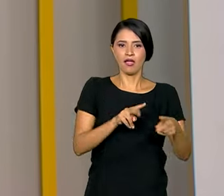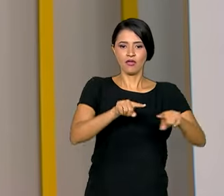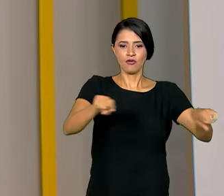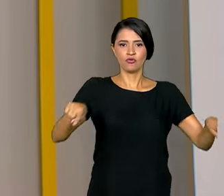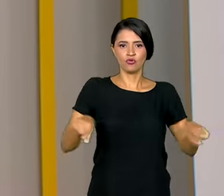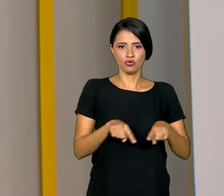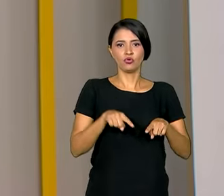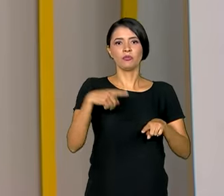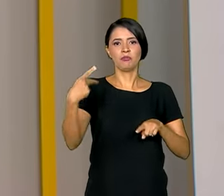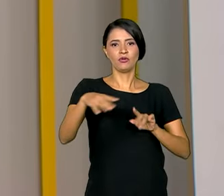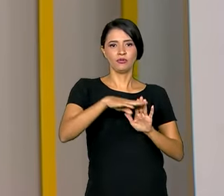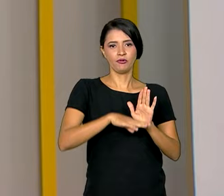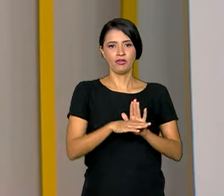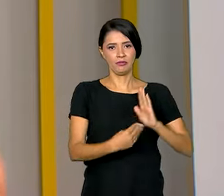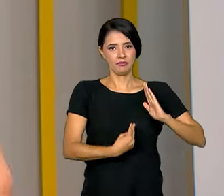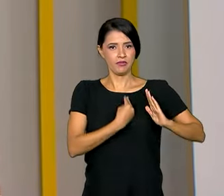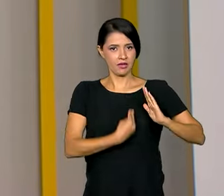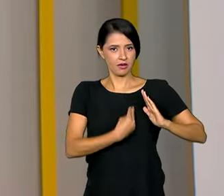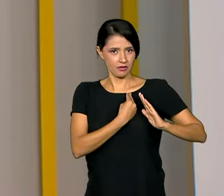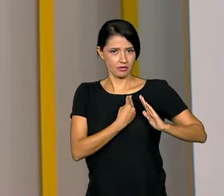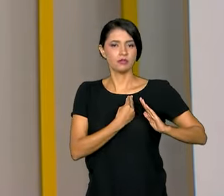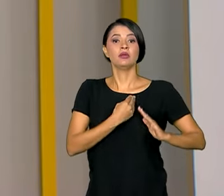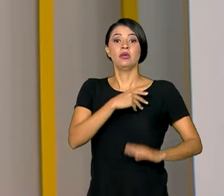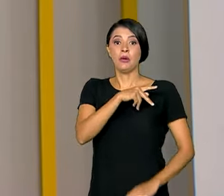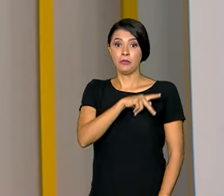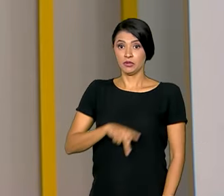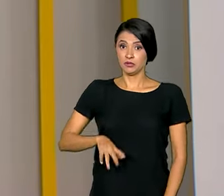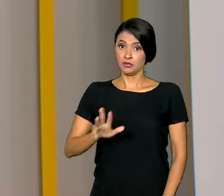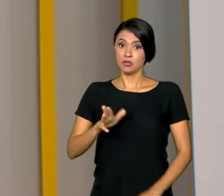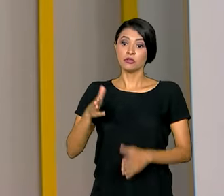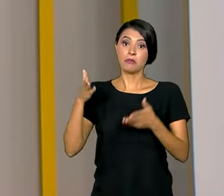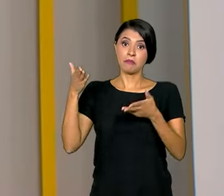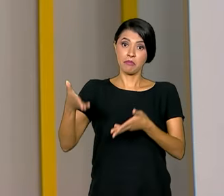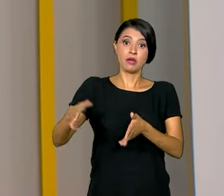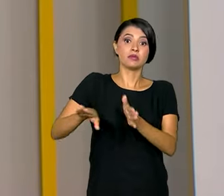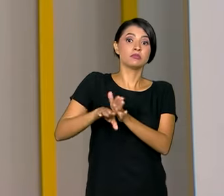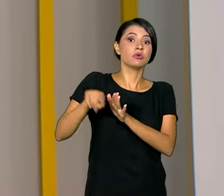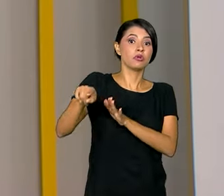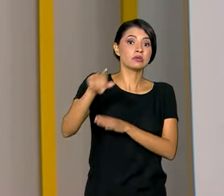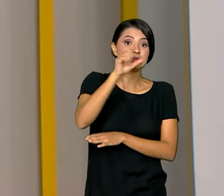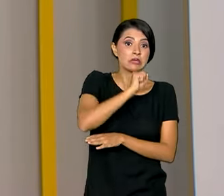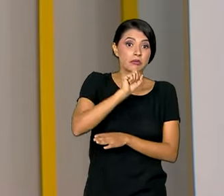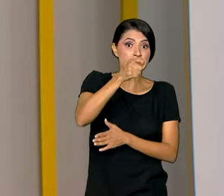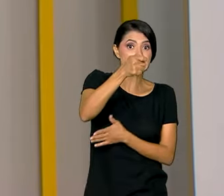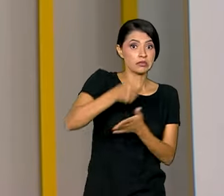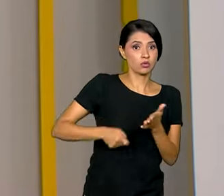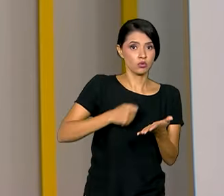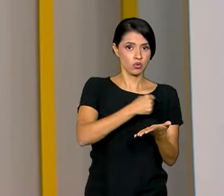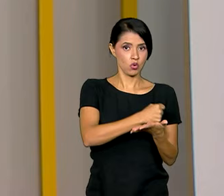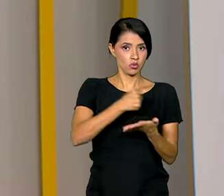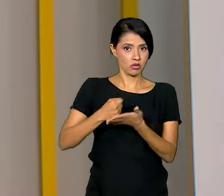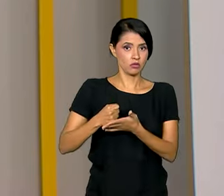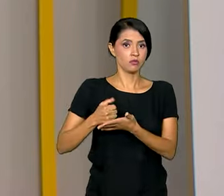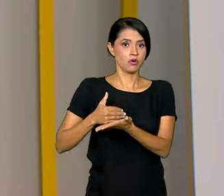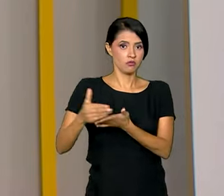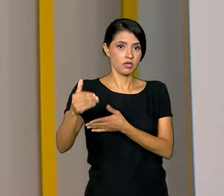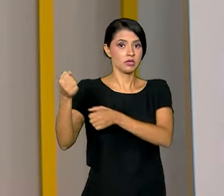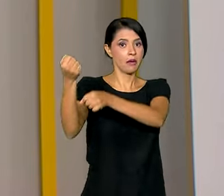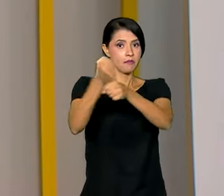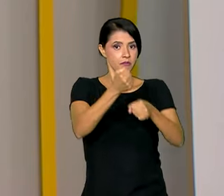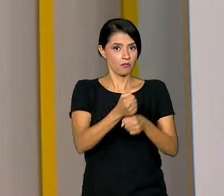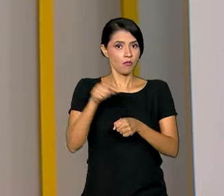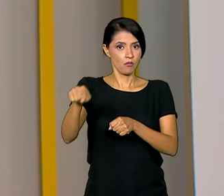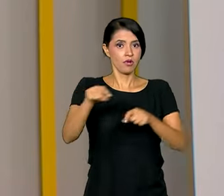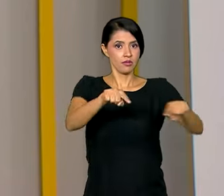meio do programa Minha Casa Minha Vida. O presidente Lula participou no sábado da assinatura do contrato de início das obras no